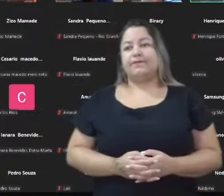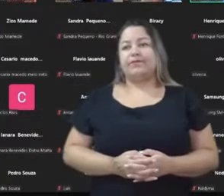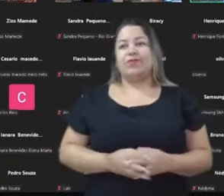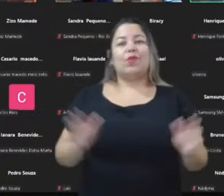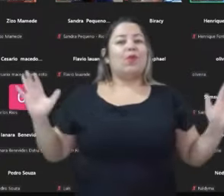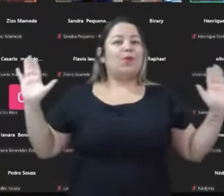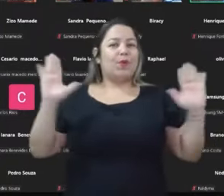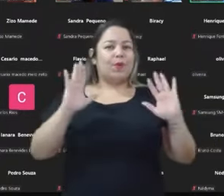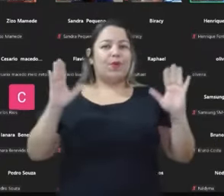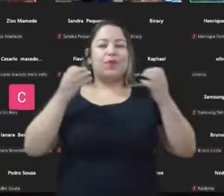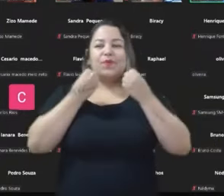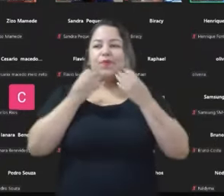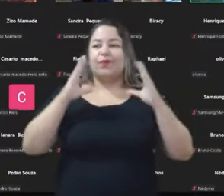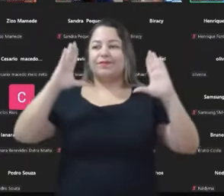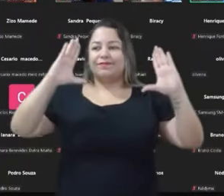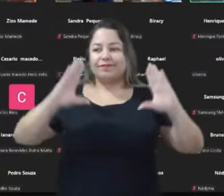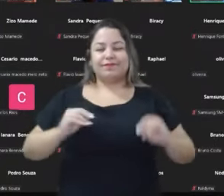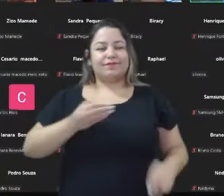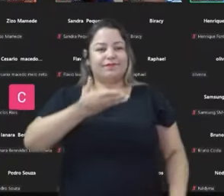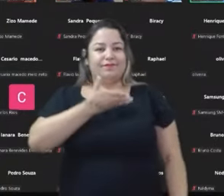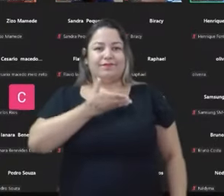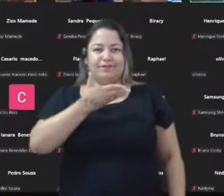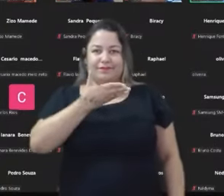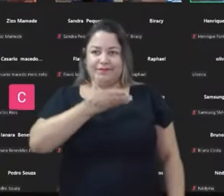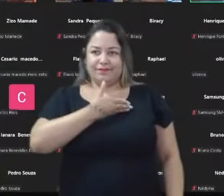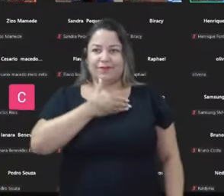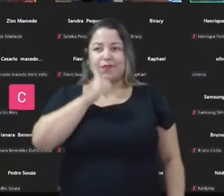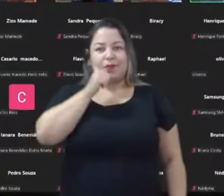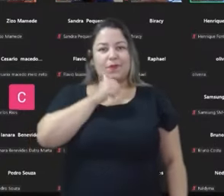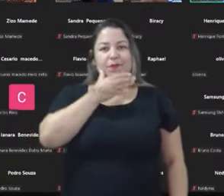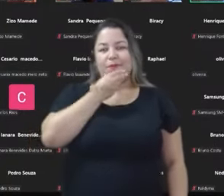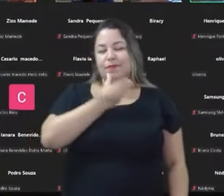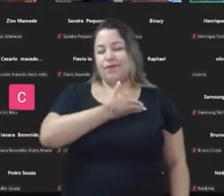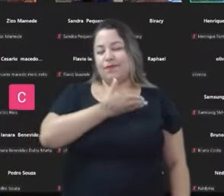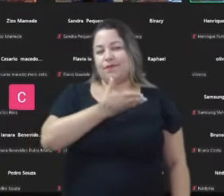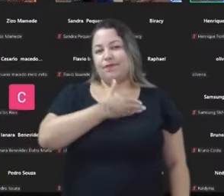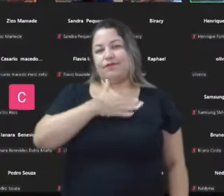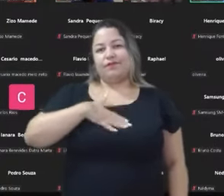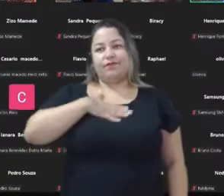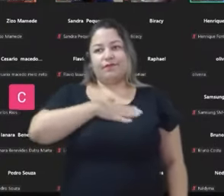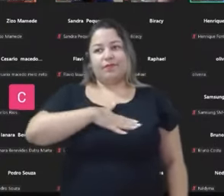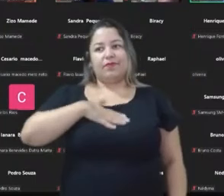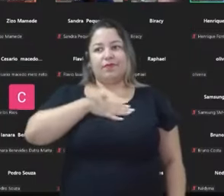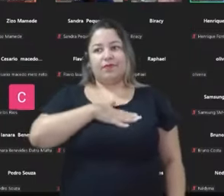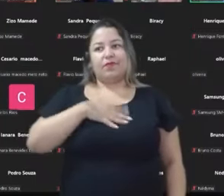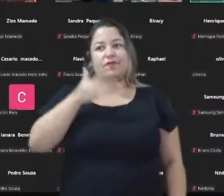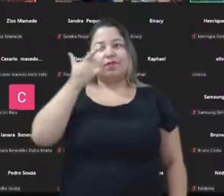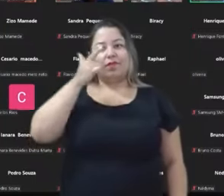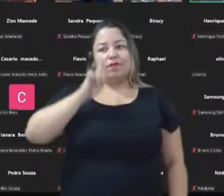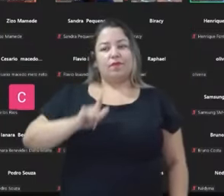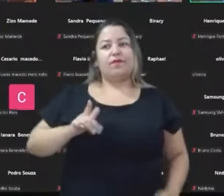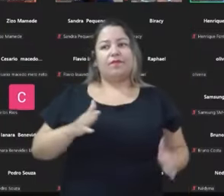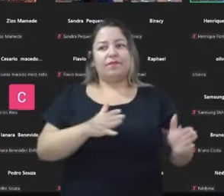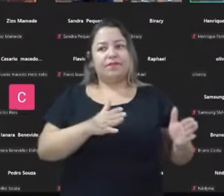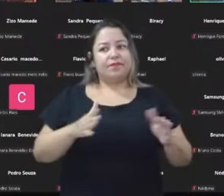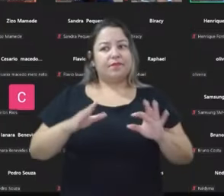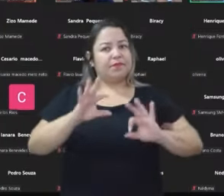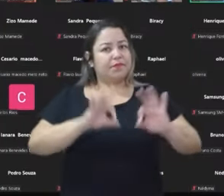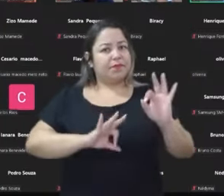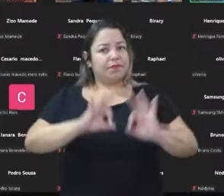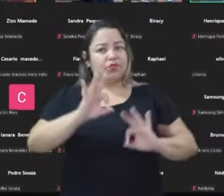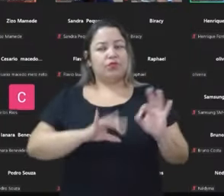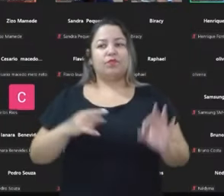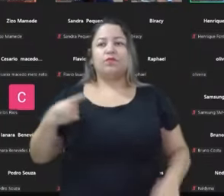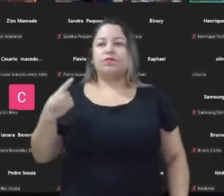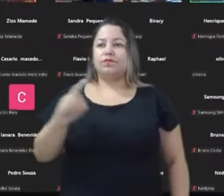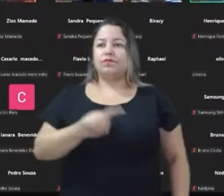Olá, boa noite, companheiros e companheiras. Prazer imenso estar aqui com vocês em mais essa etapa preparatória do nosso